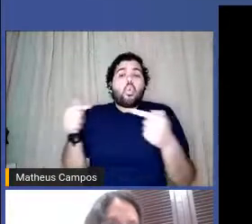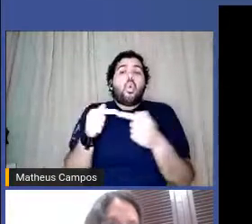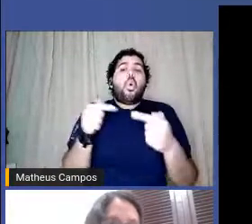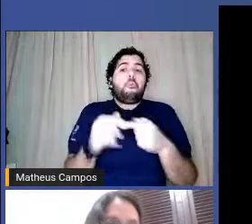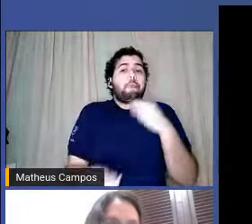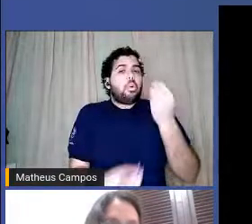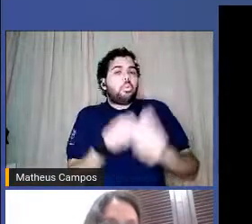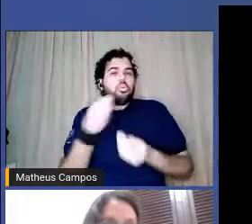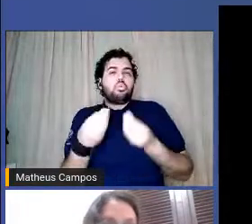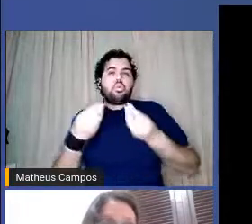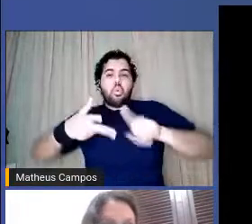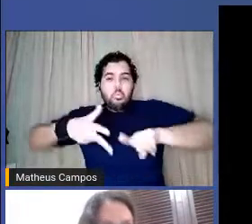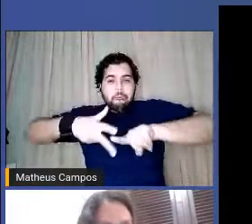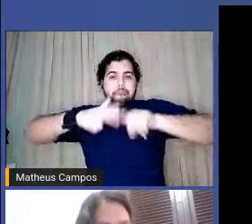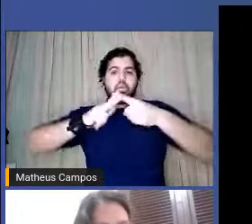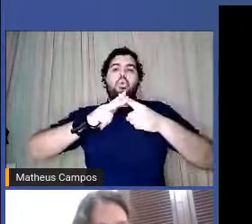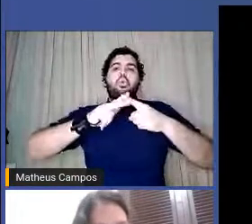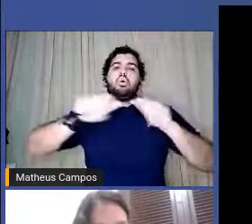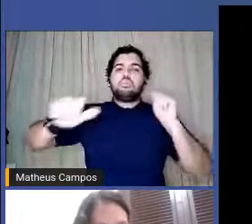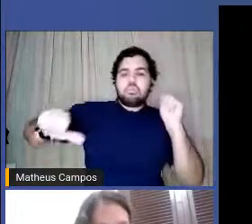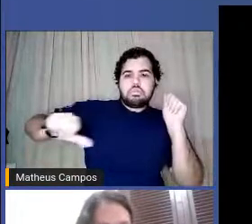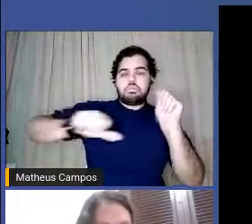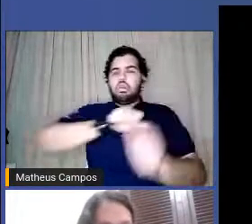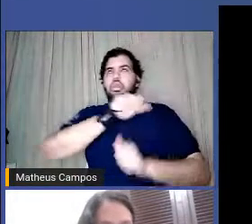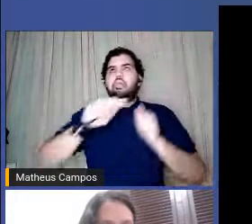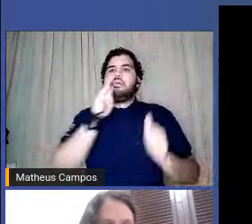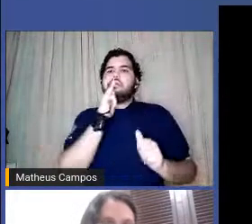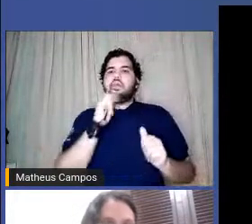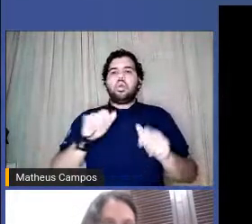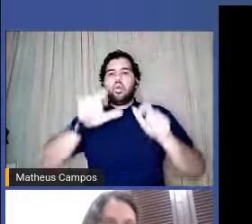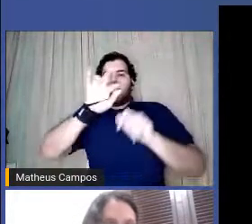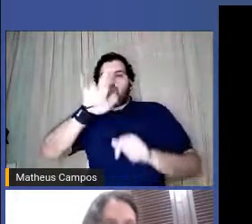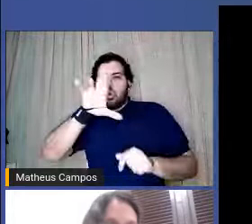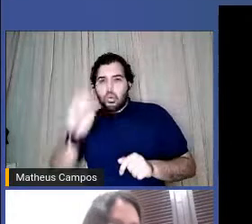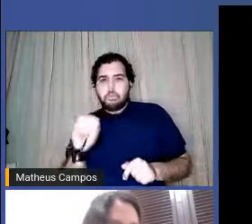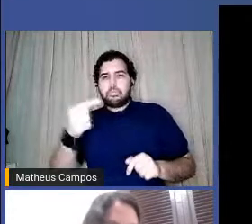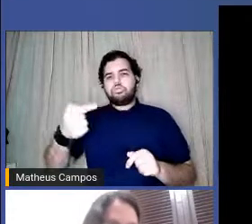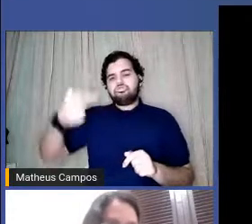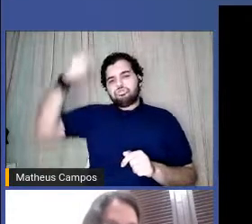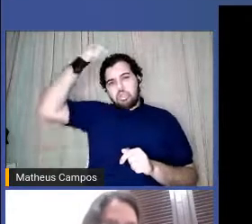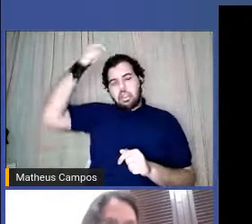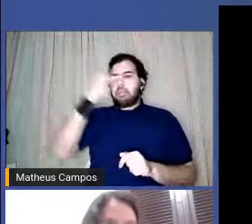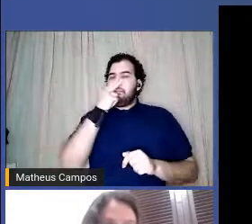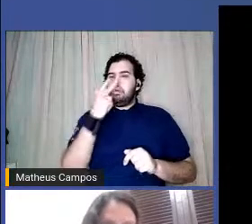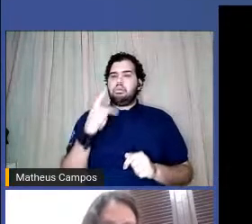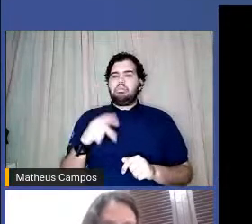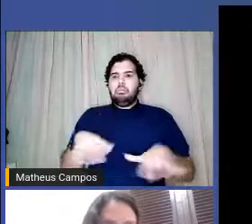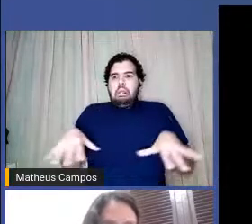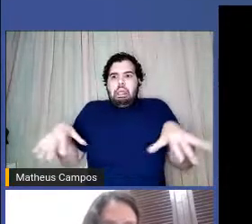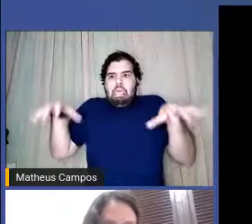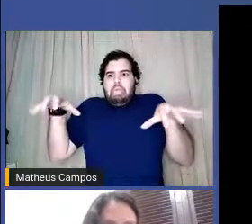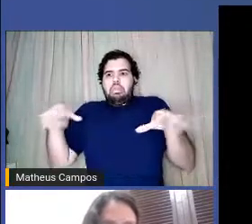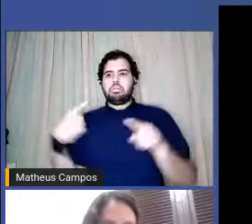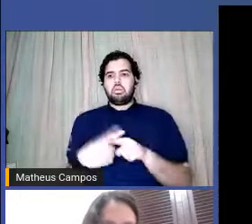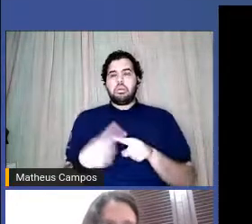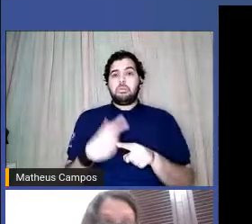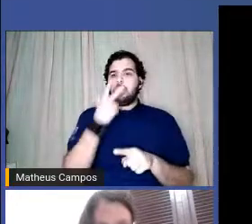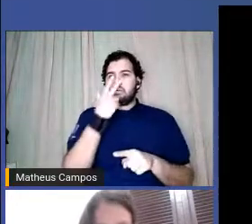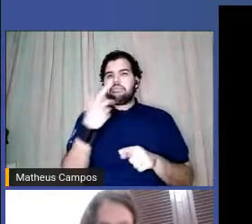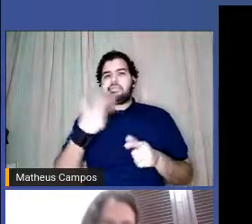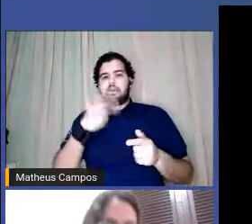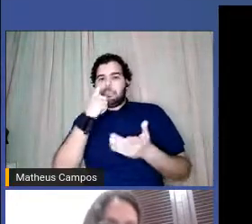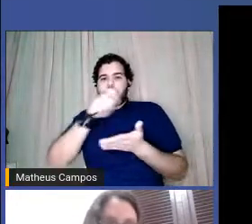ressignificar esse bicho de sete cabeças que pode ser a escrita pra gente em muitas situações, né,